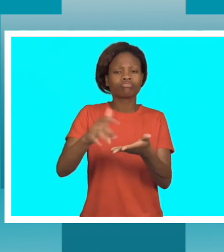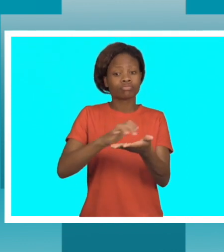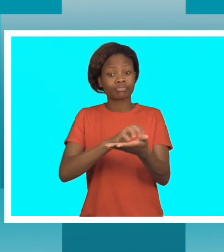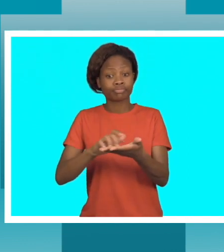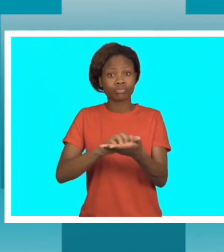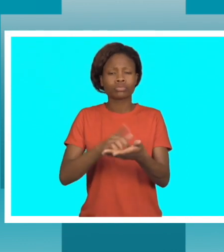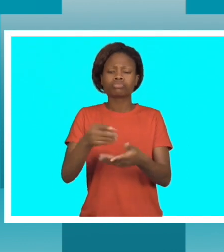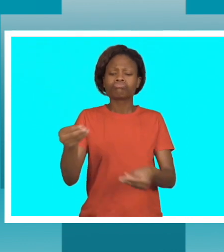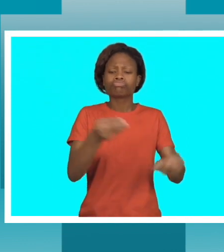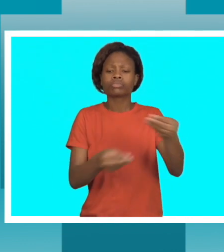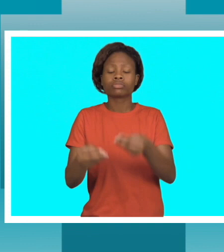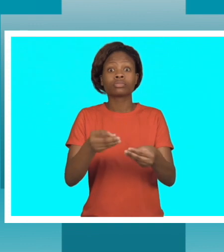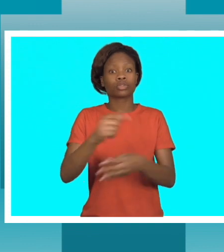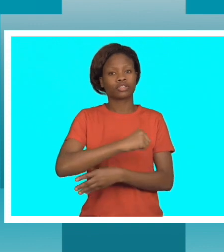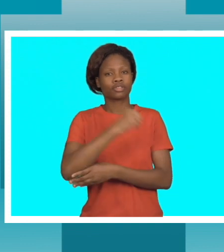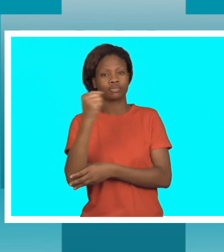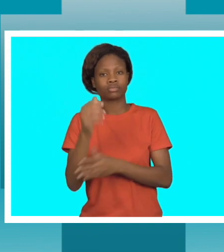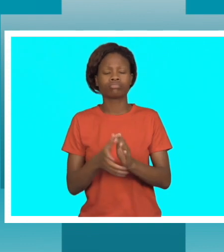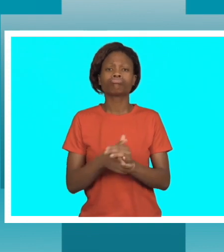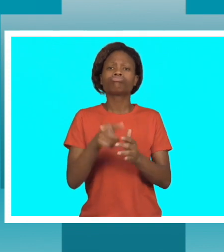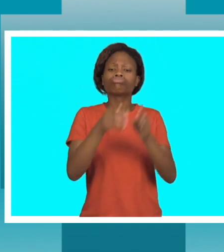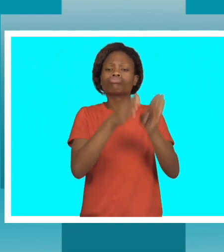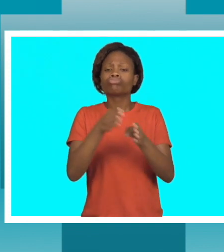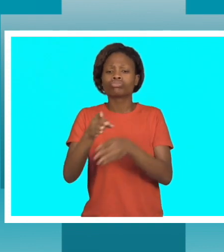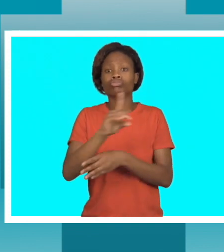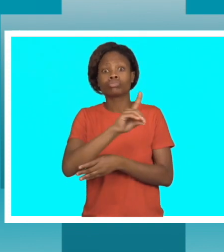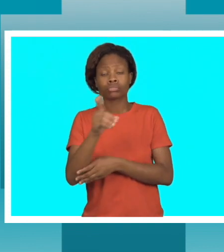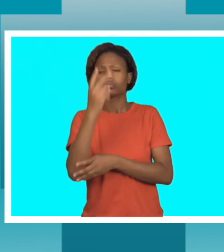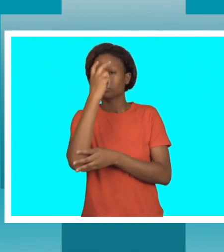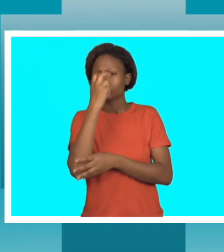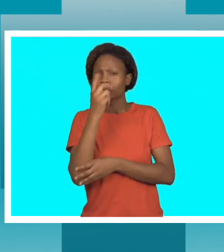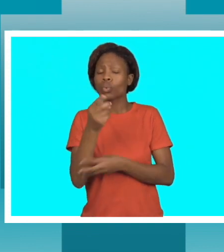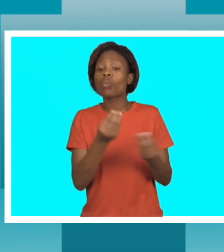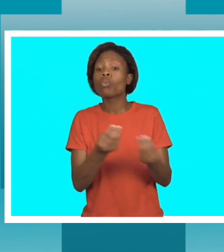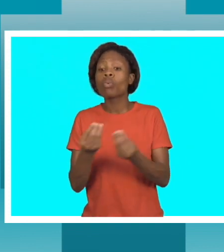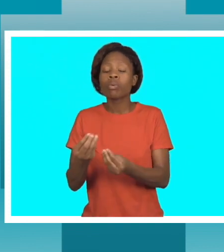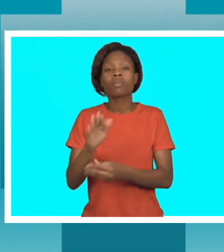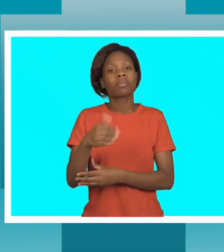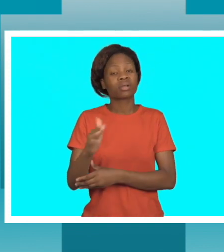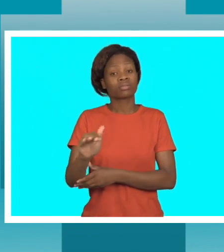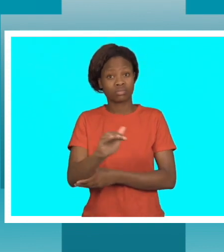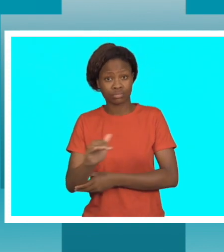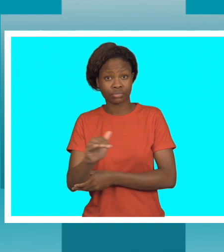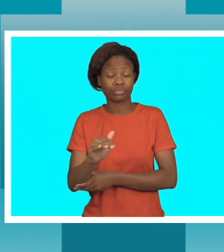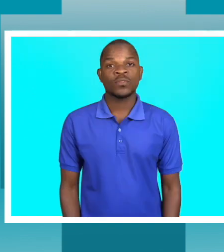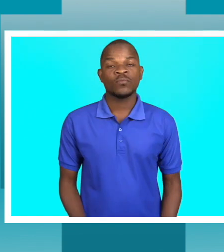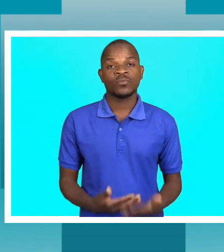obras em braile vai constituir um ganho não só para as pessoas com deficiência visual como também para a sociedade.